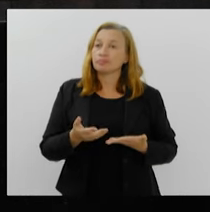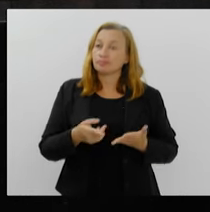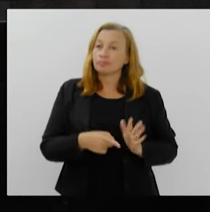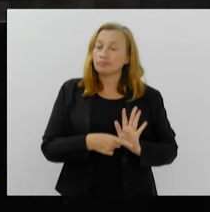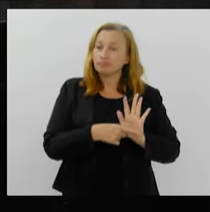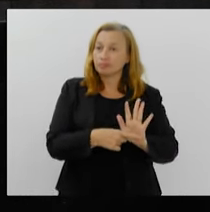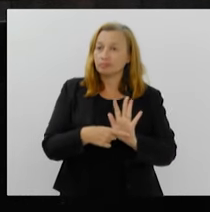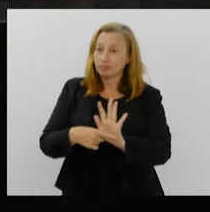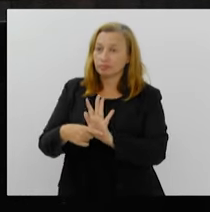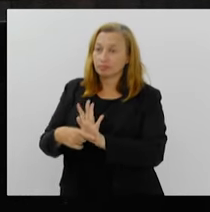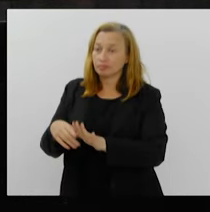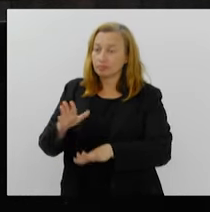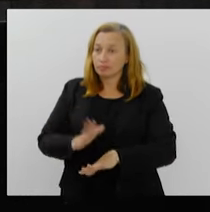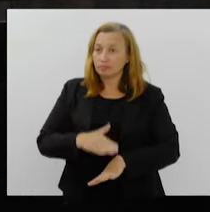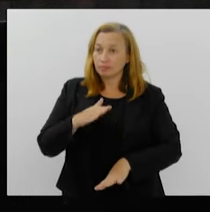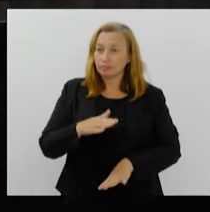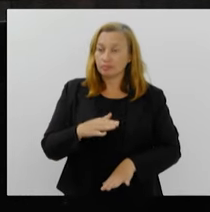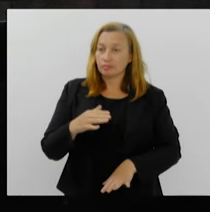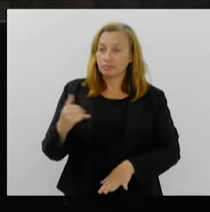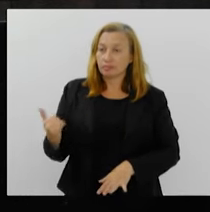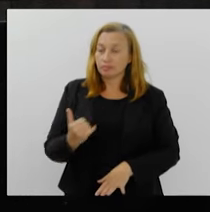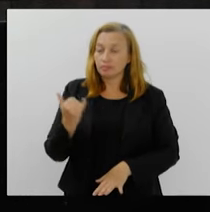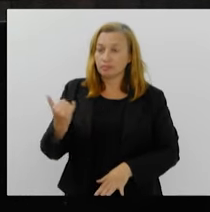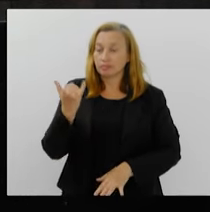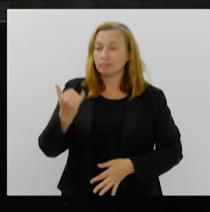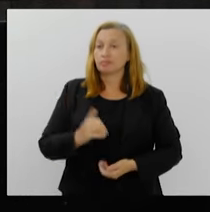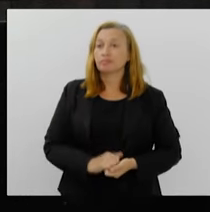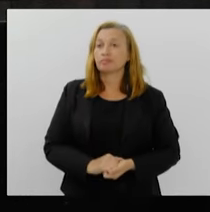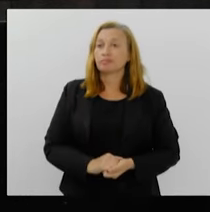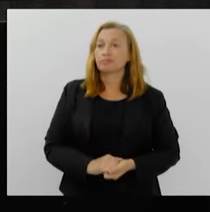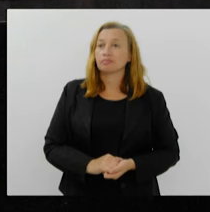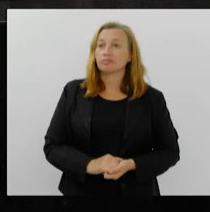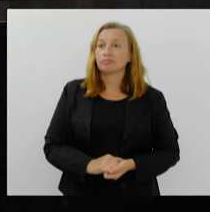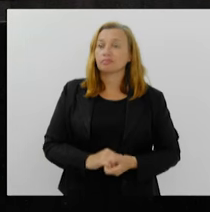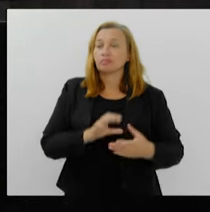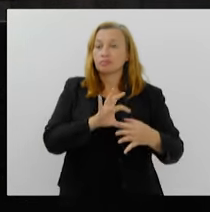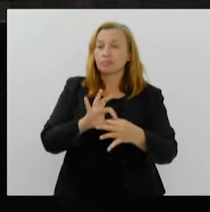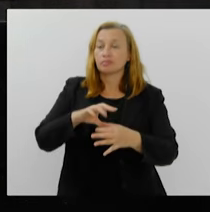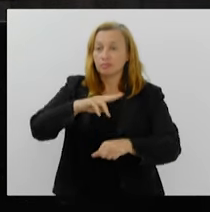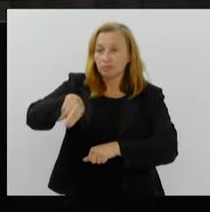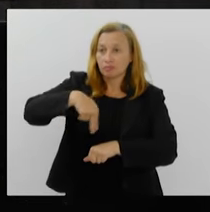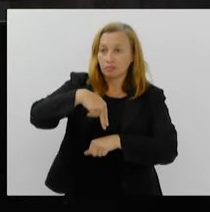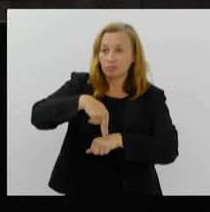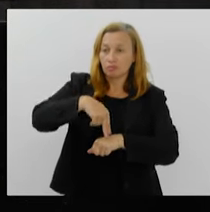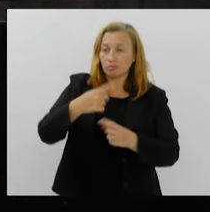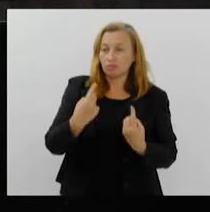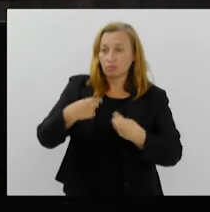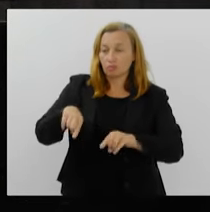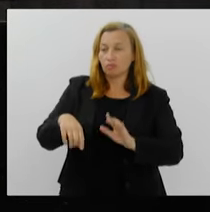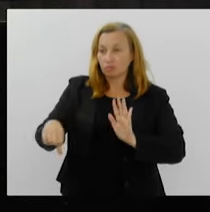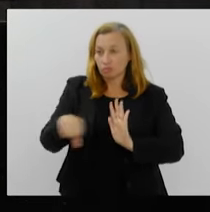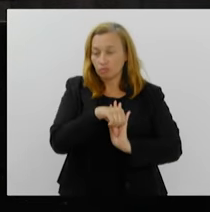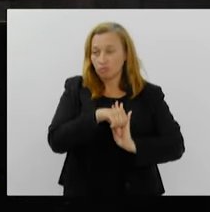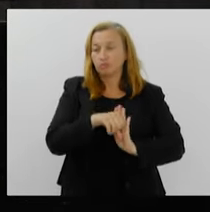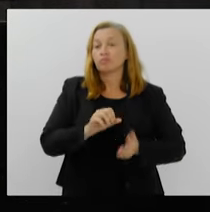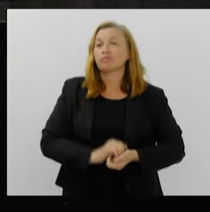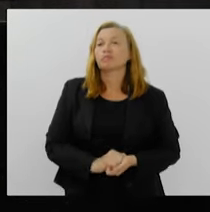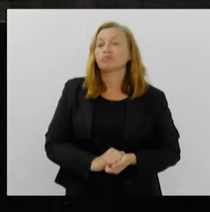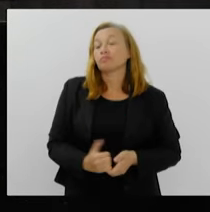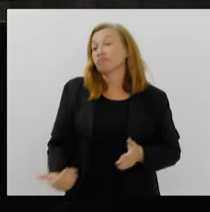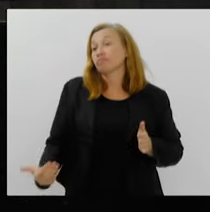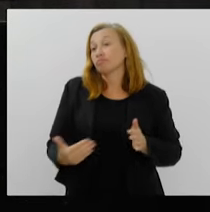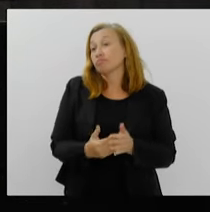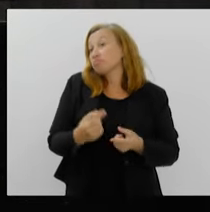mais densas a união no combate à criminalidade. Até